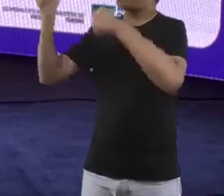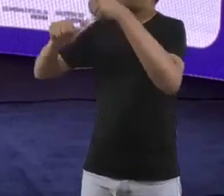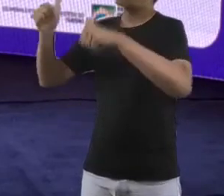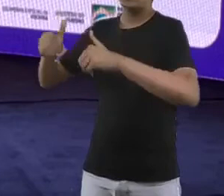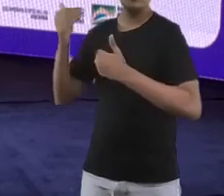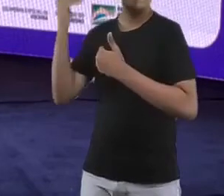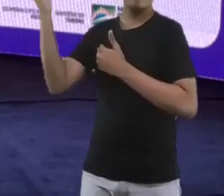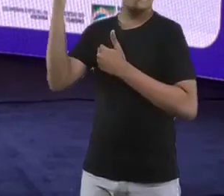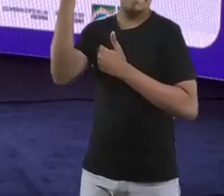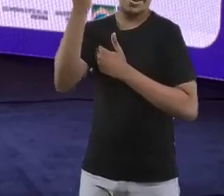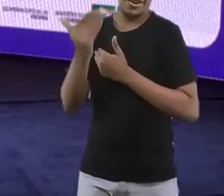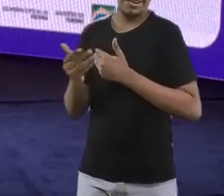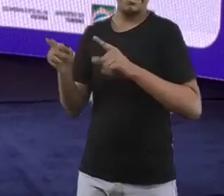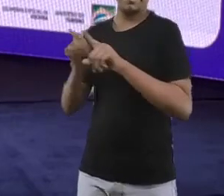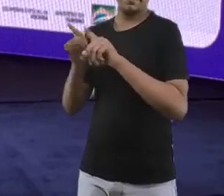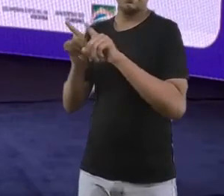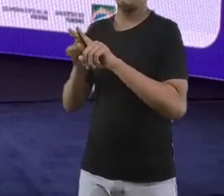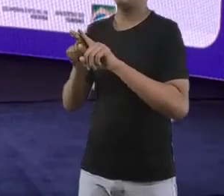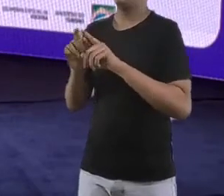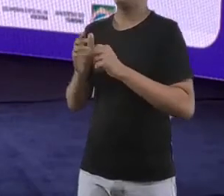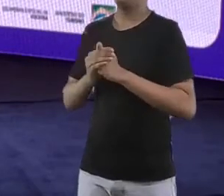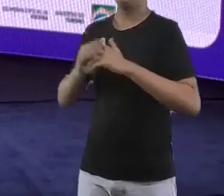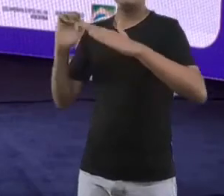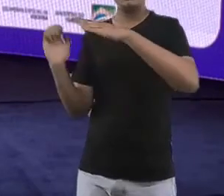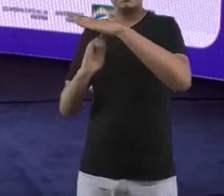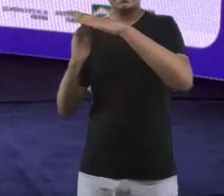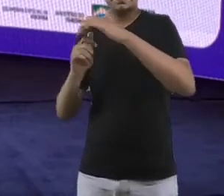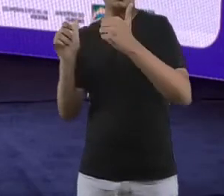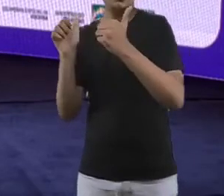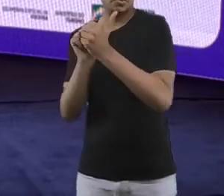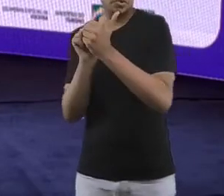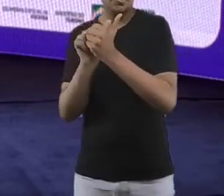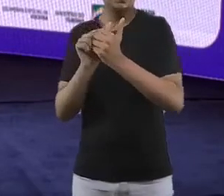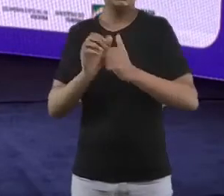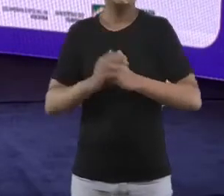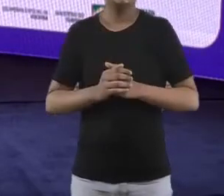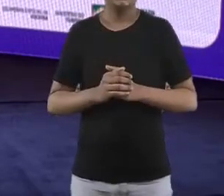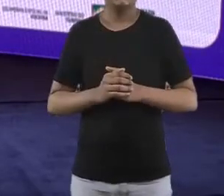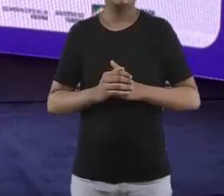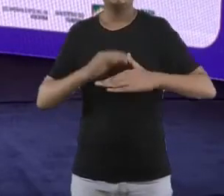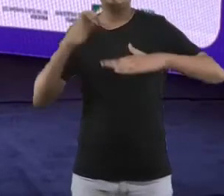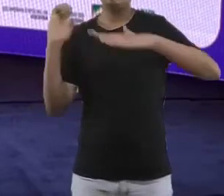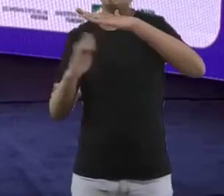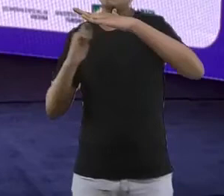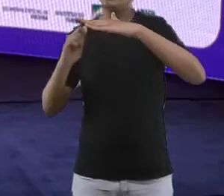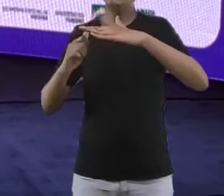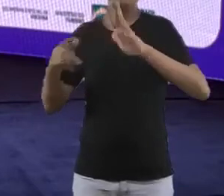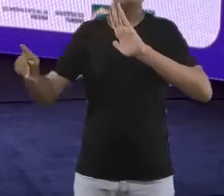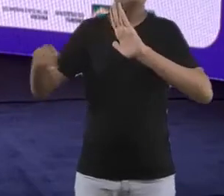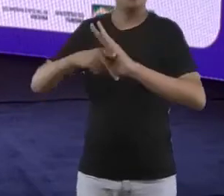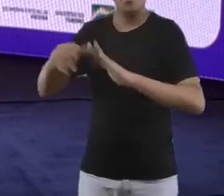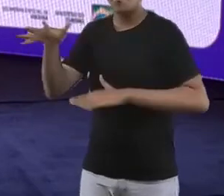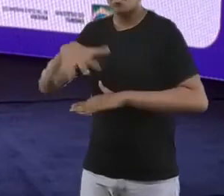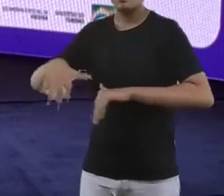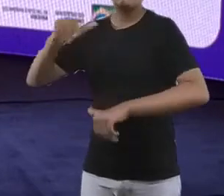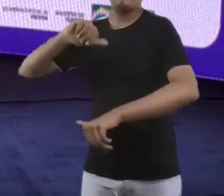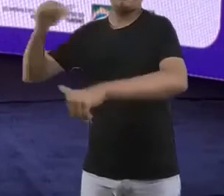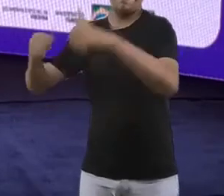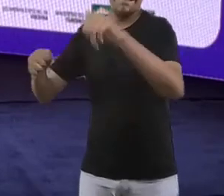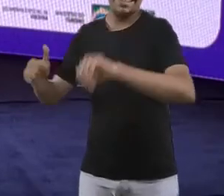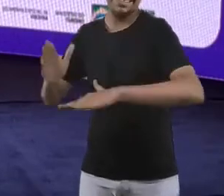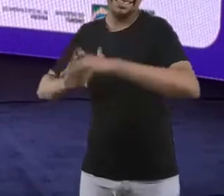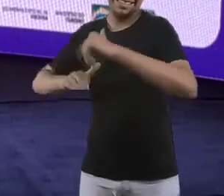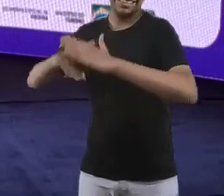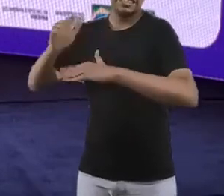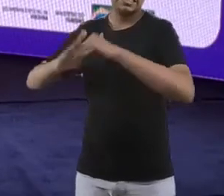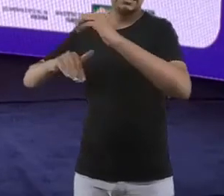outras empresas ou como até empresas de avaliação mesmo fazem esse tipo de processo, como a avalia. Porque